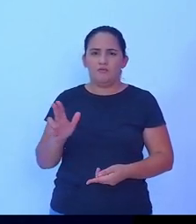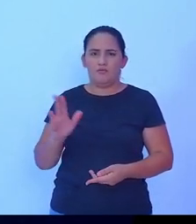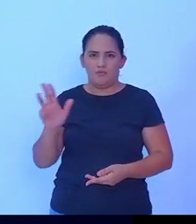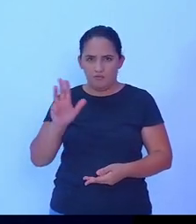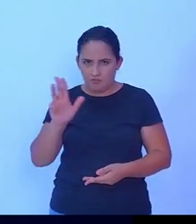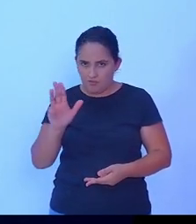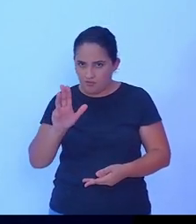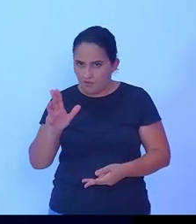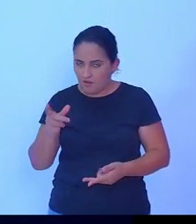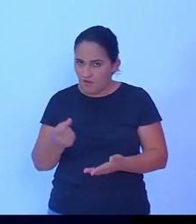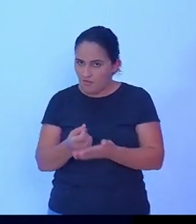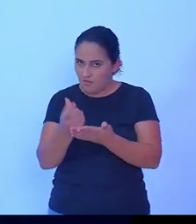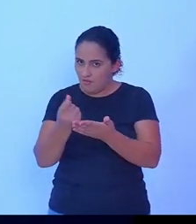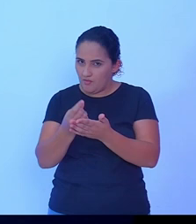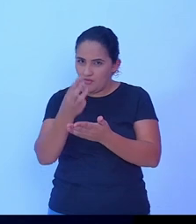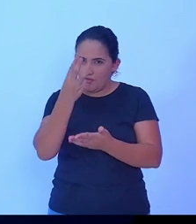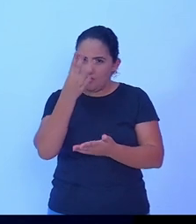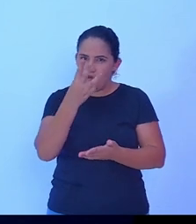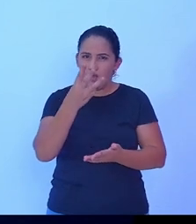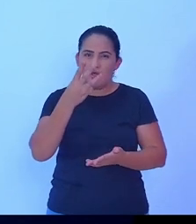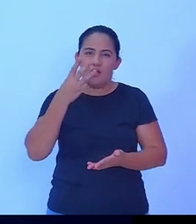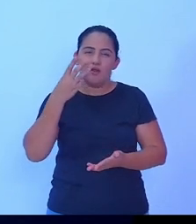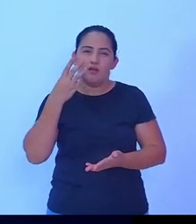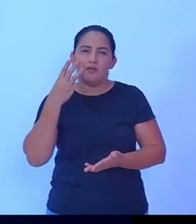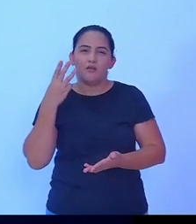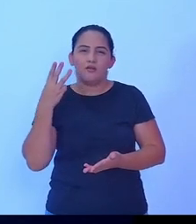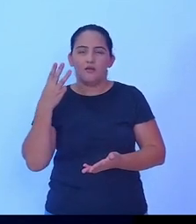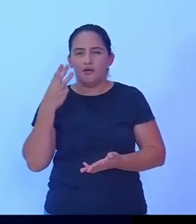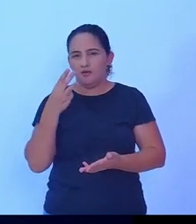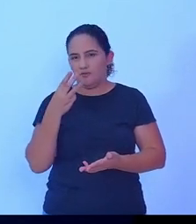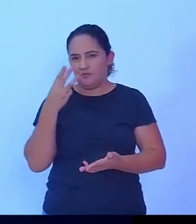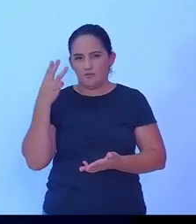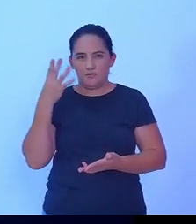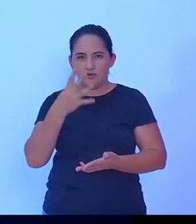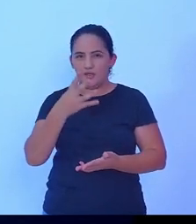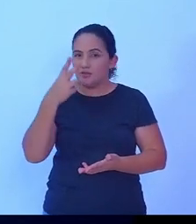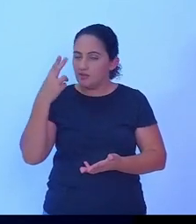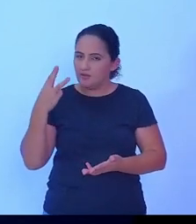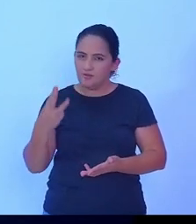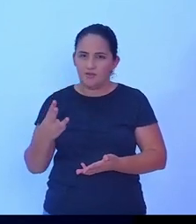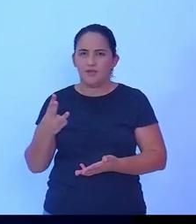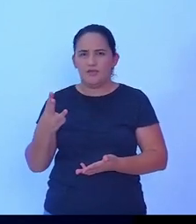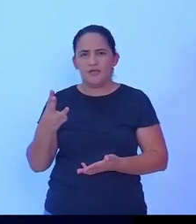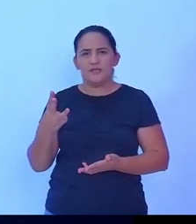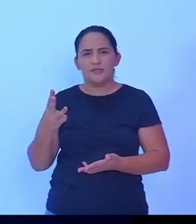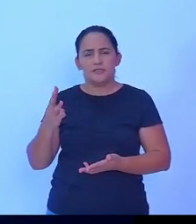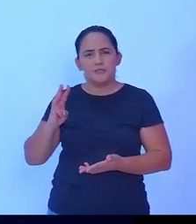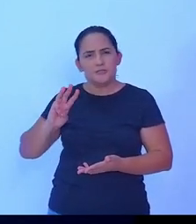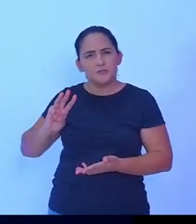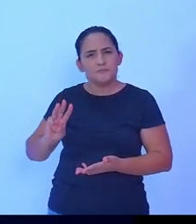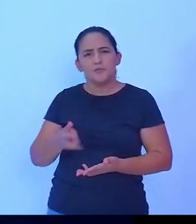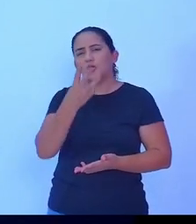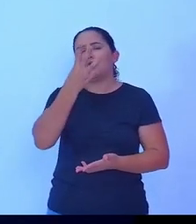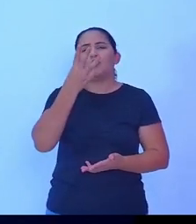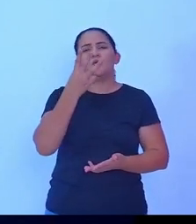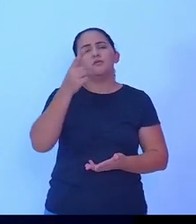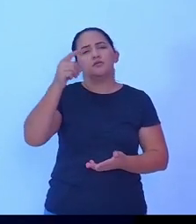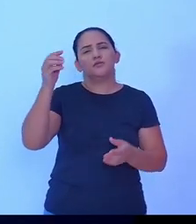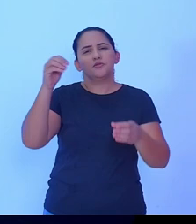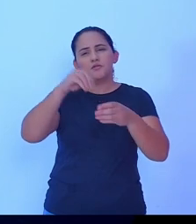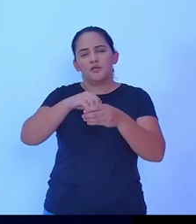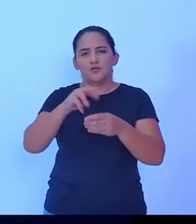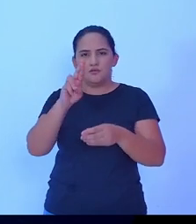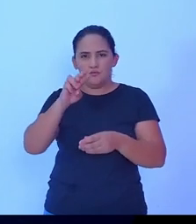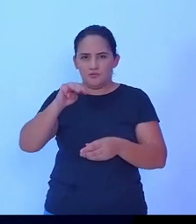milhões em infraestrutura aqui no município do Rolim de Moura. Mas, a gente vê que estão